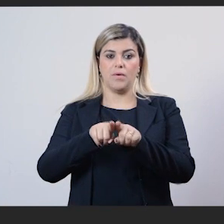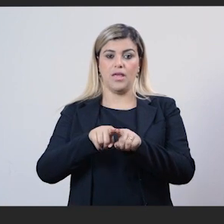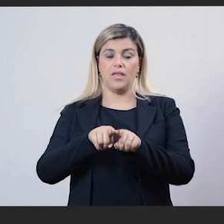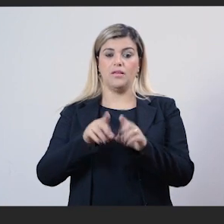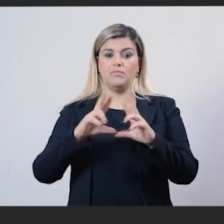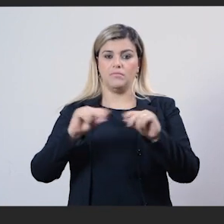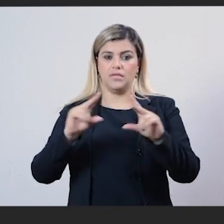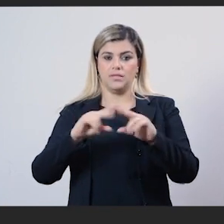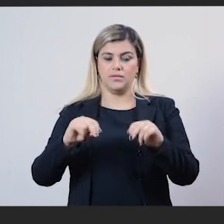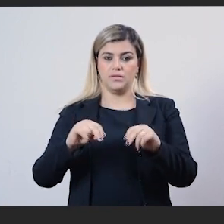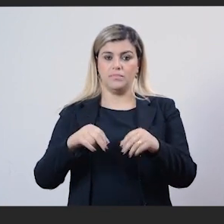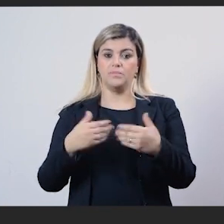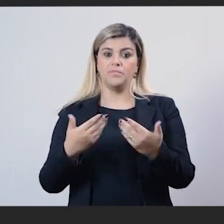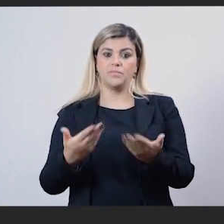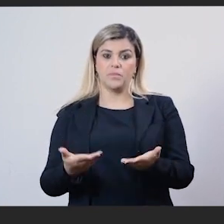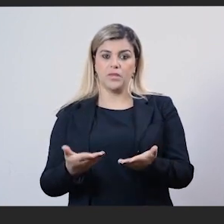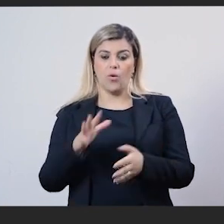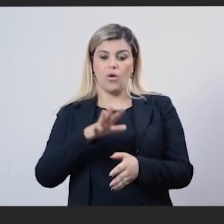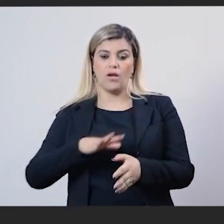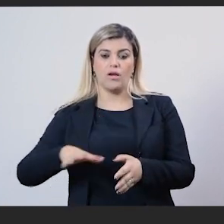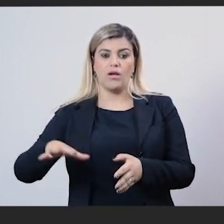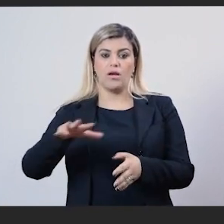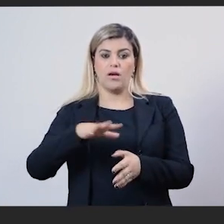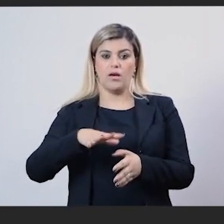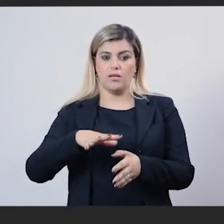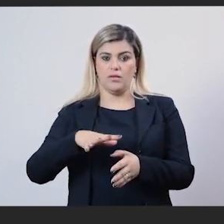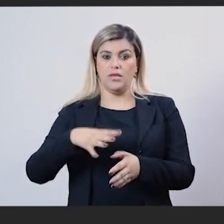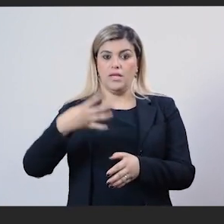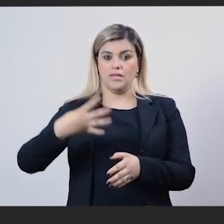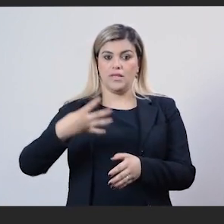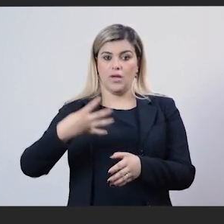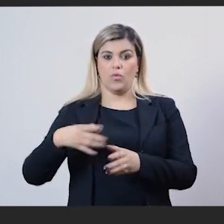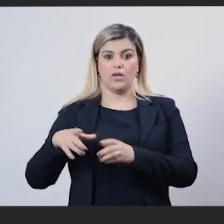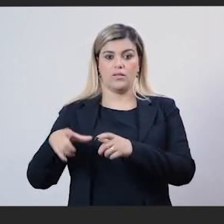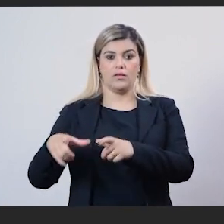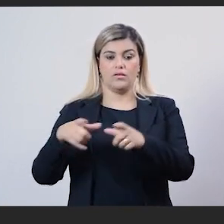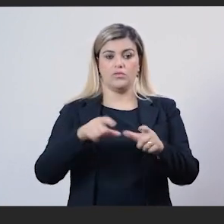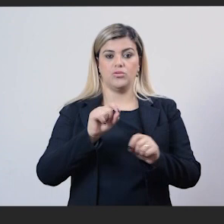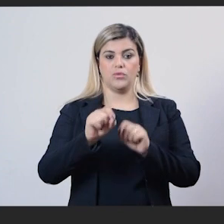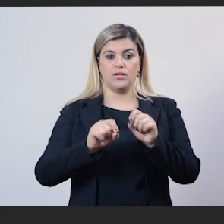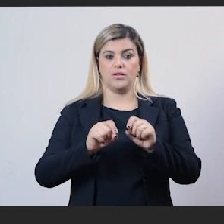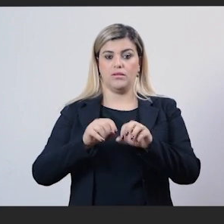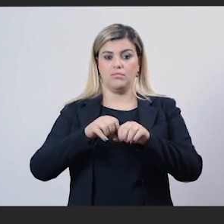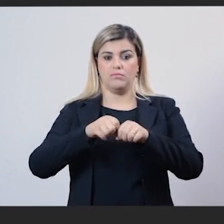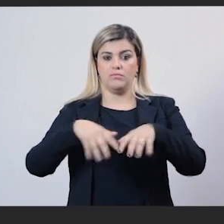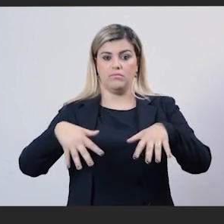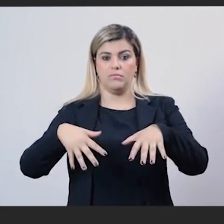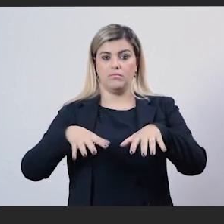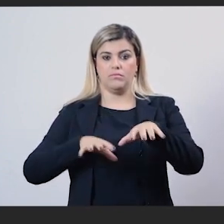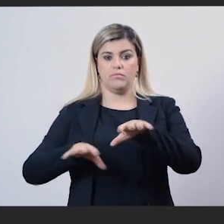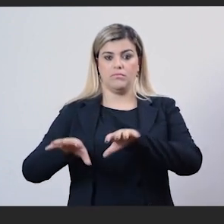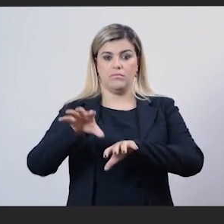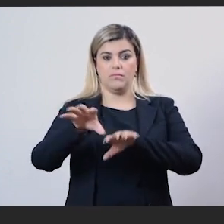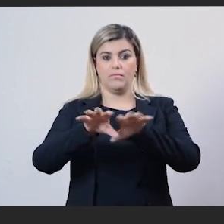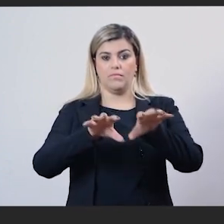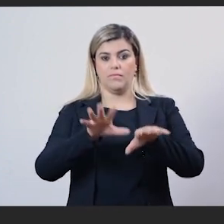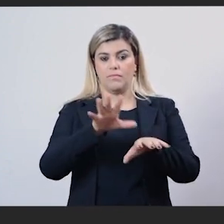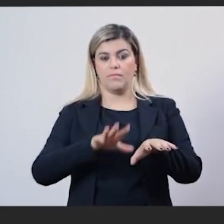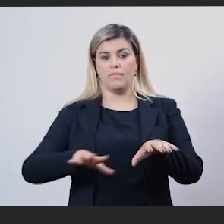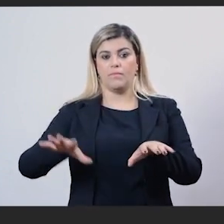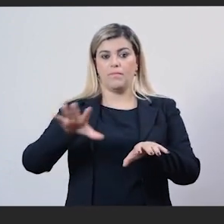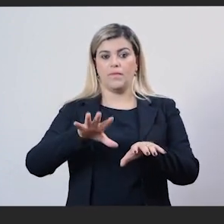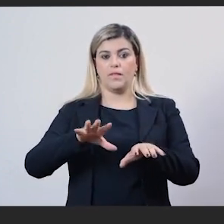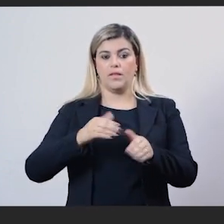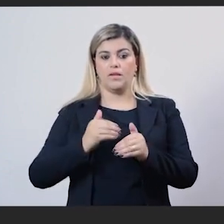A área de atuação da quarta região sofreu alterações por desmembramentos territoriais e, a partir de 2004,